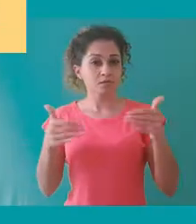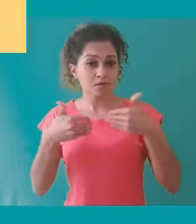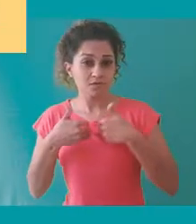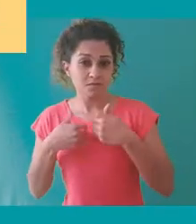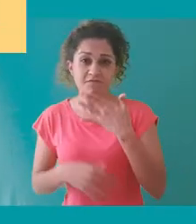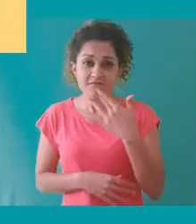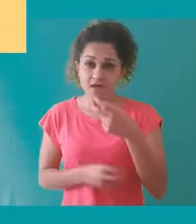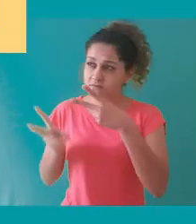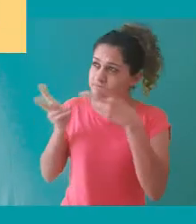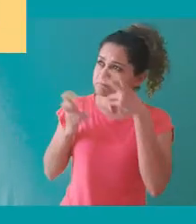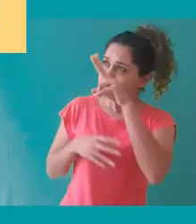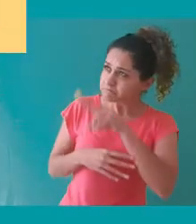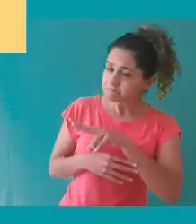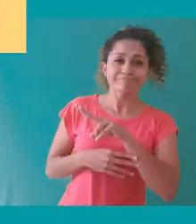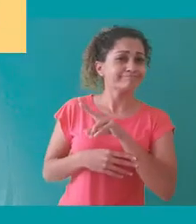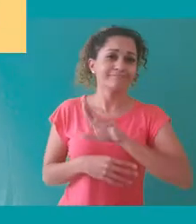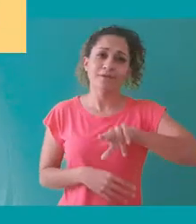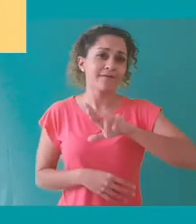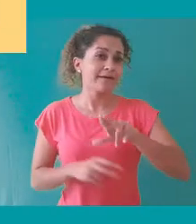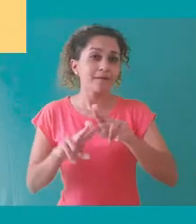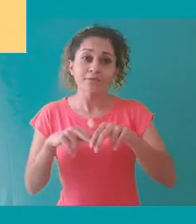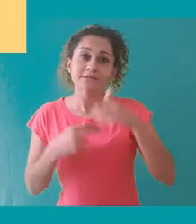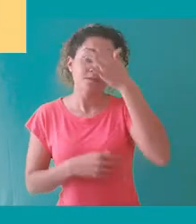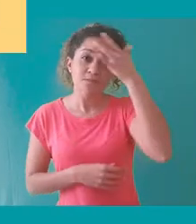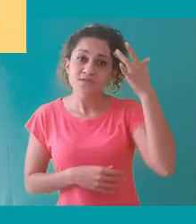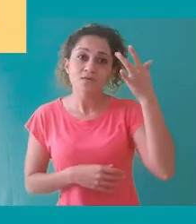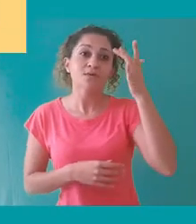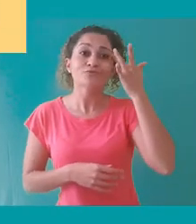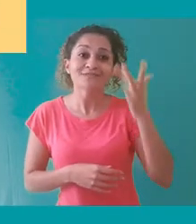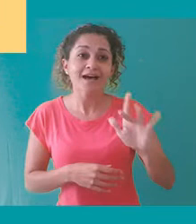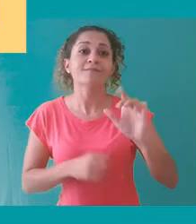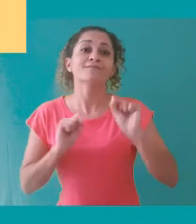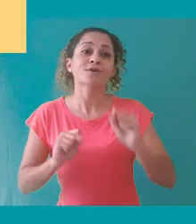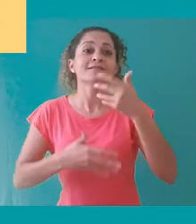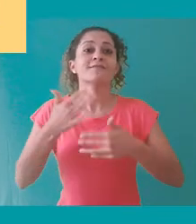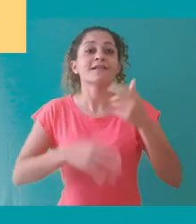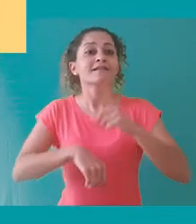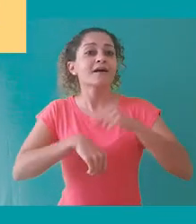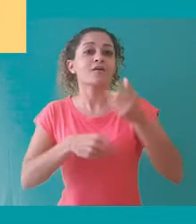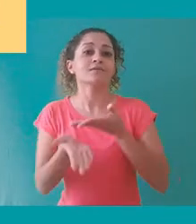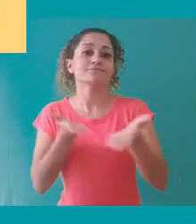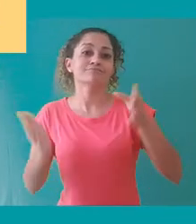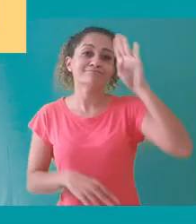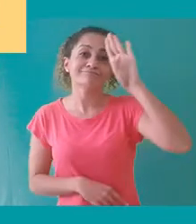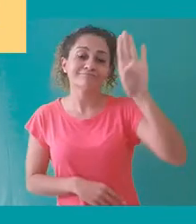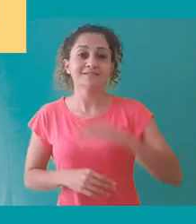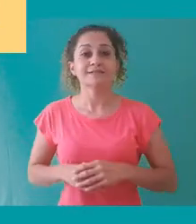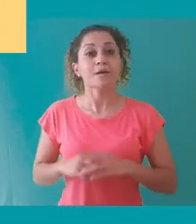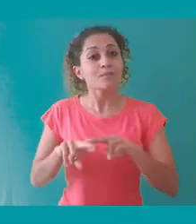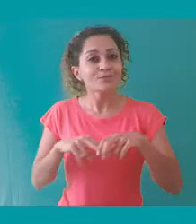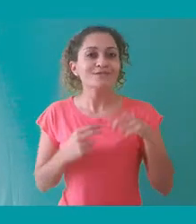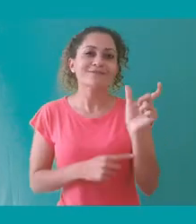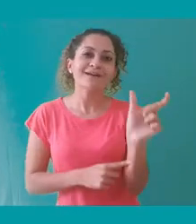O autismo não é facilmente identificável, o que pode atrapalhar na hora de um atendimento preferencial. Desta